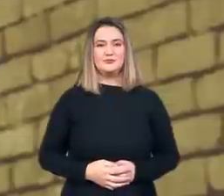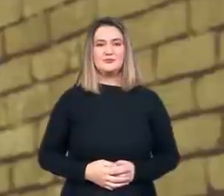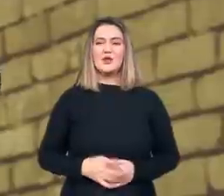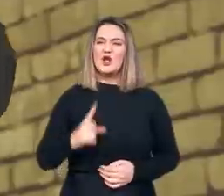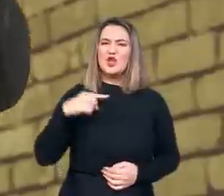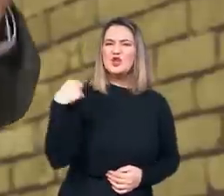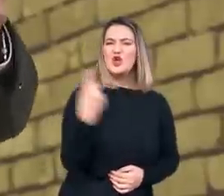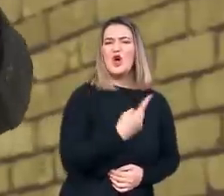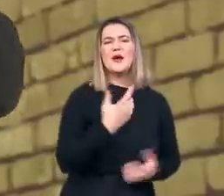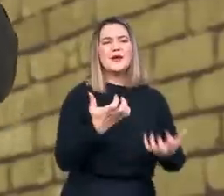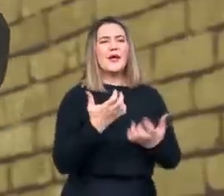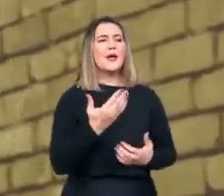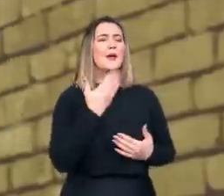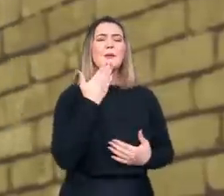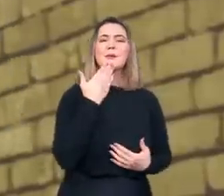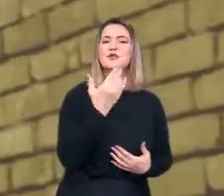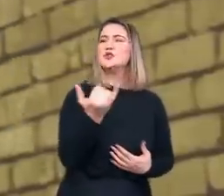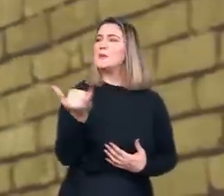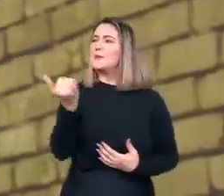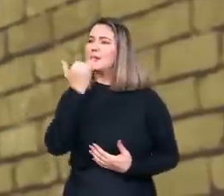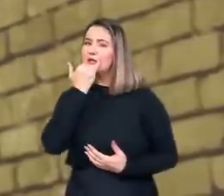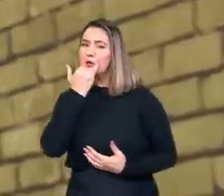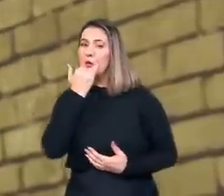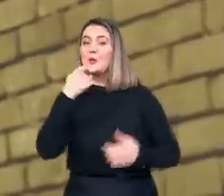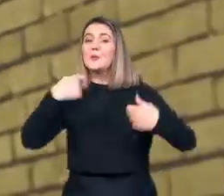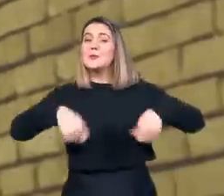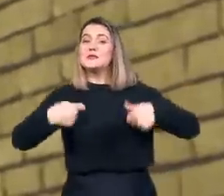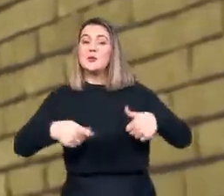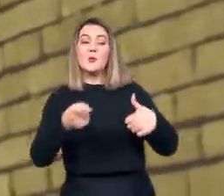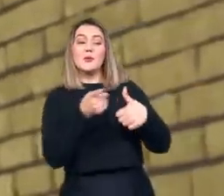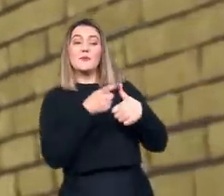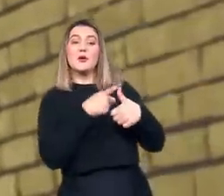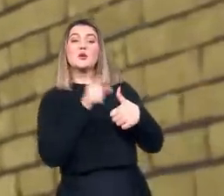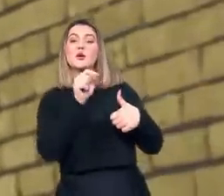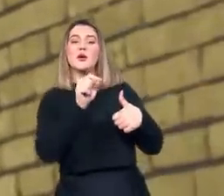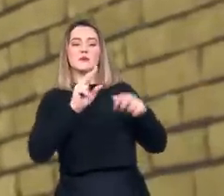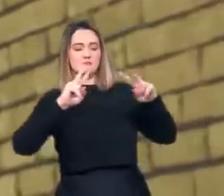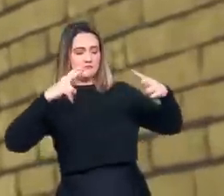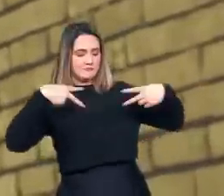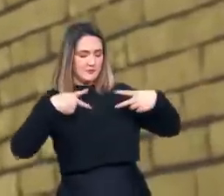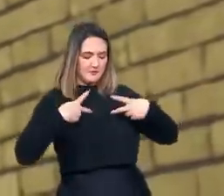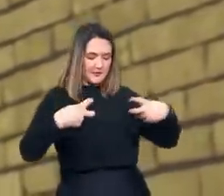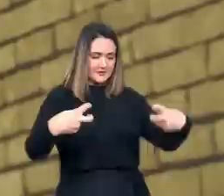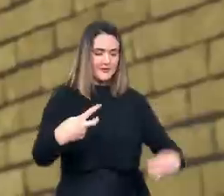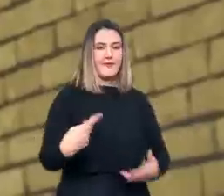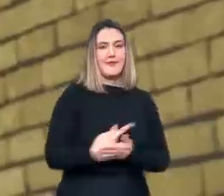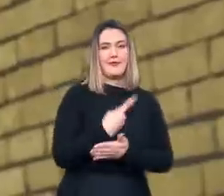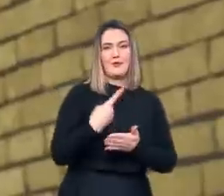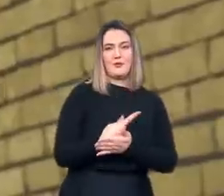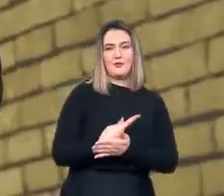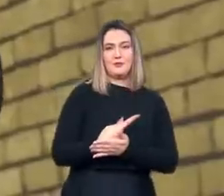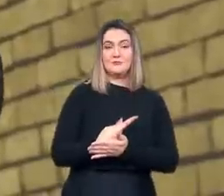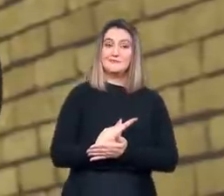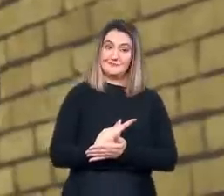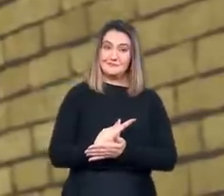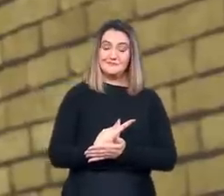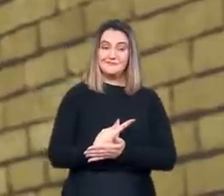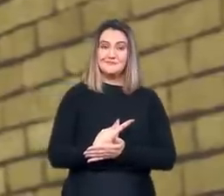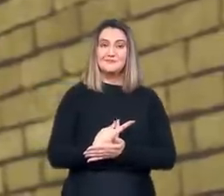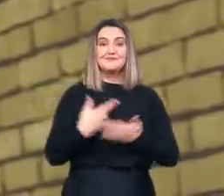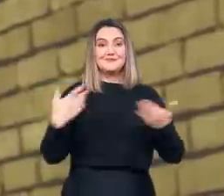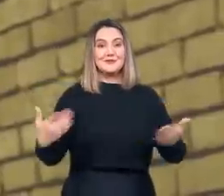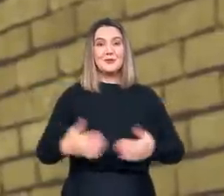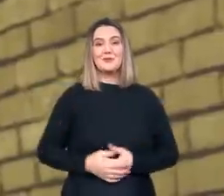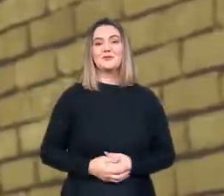que possamos pedir perdão, precisamos primeiro saber o erro que cometemos. Ora, a sua fala já